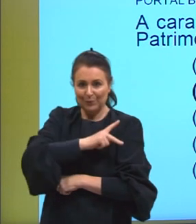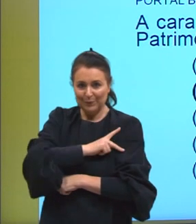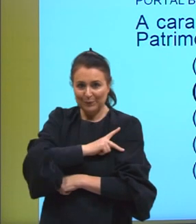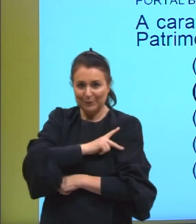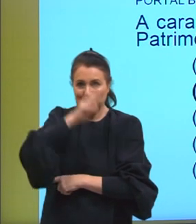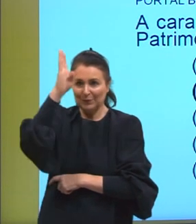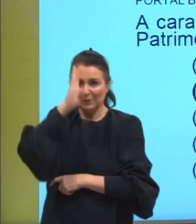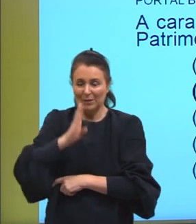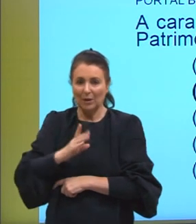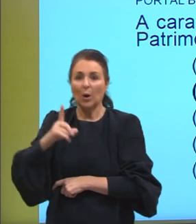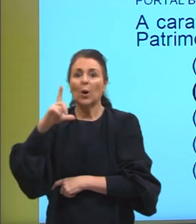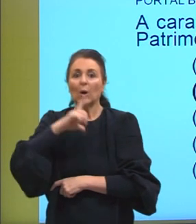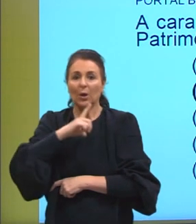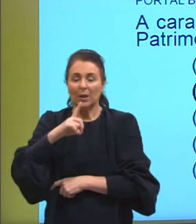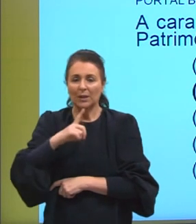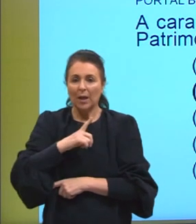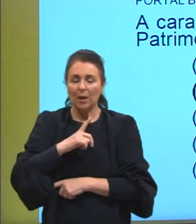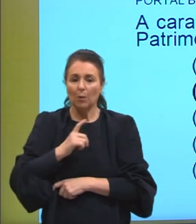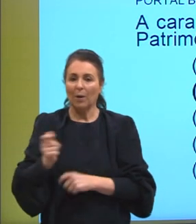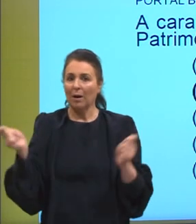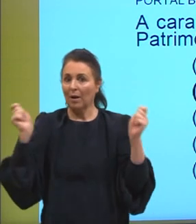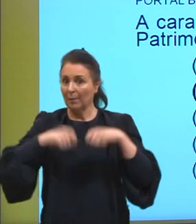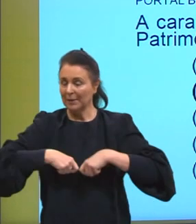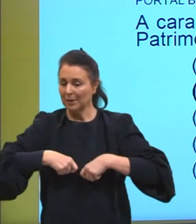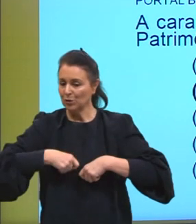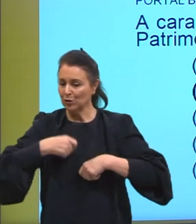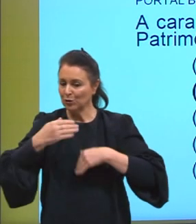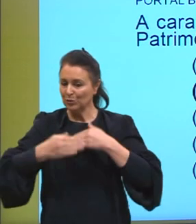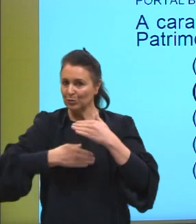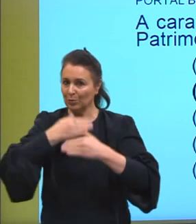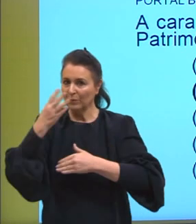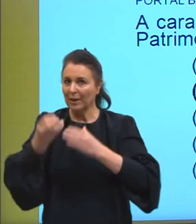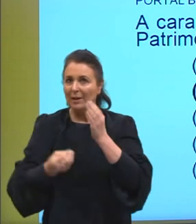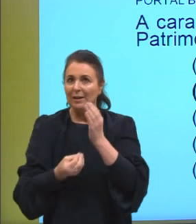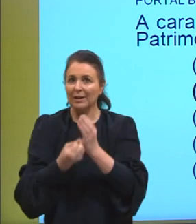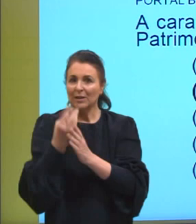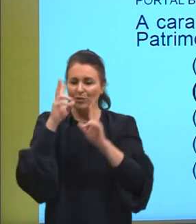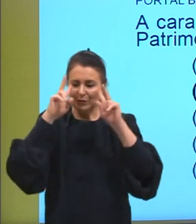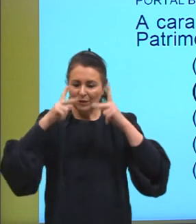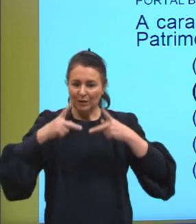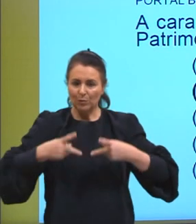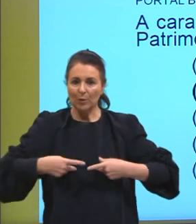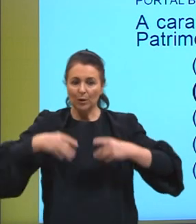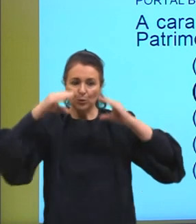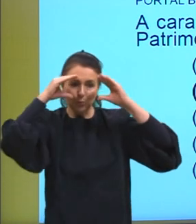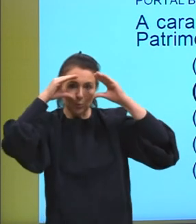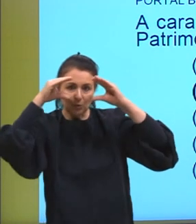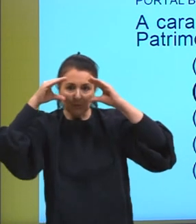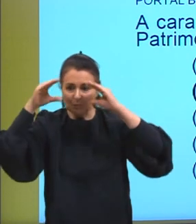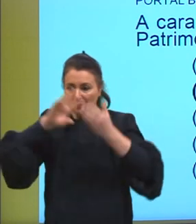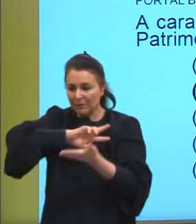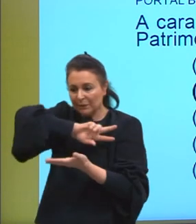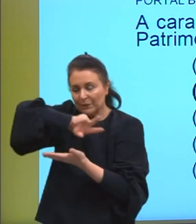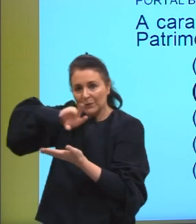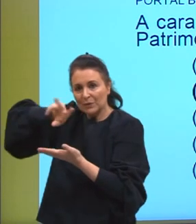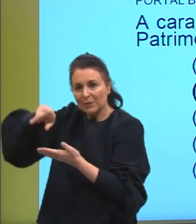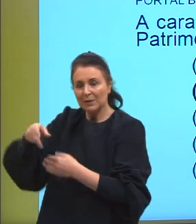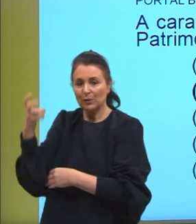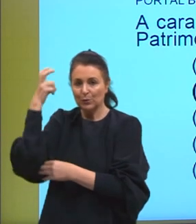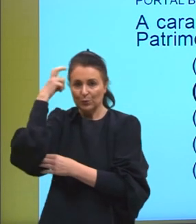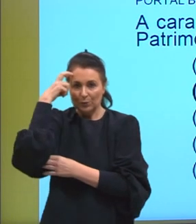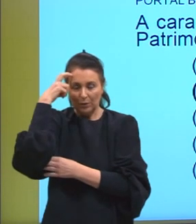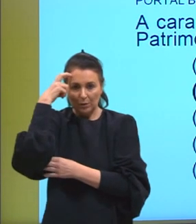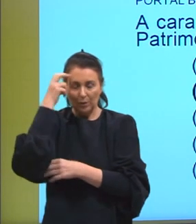Possui a capacidade de promover a criatividade humana e também o respeito à diversidade cultural.